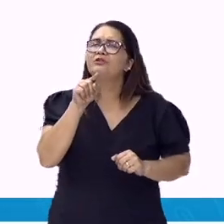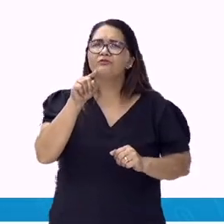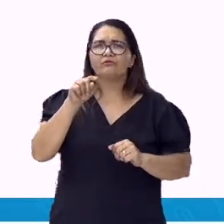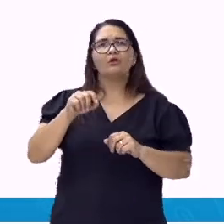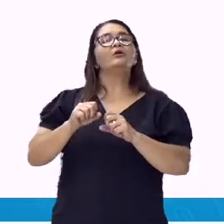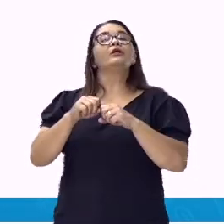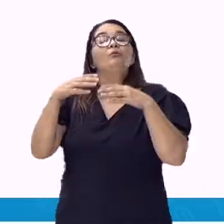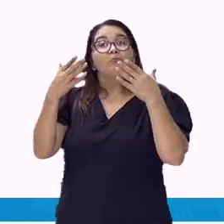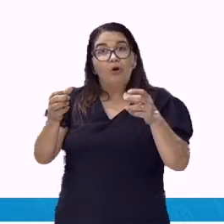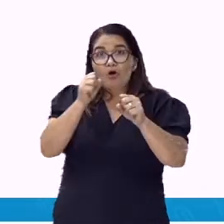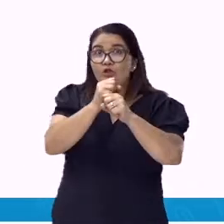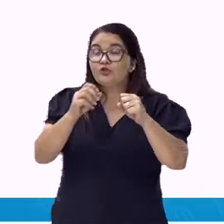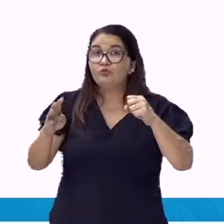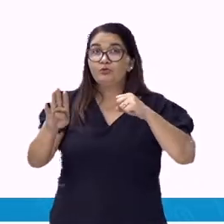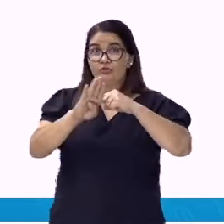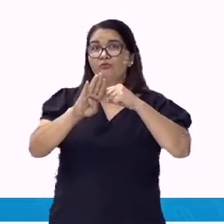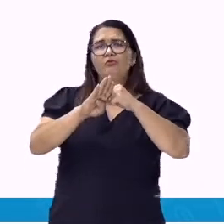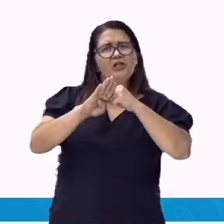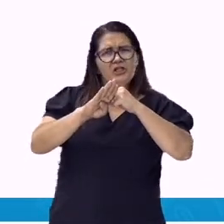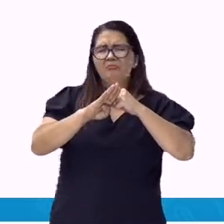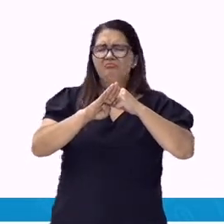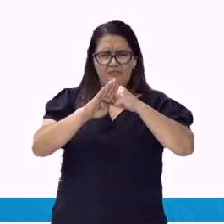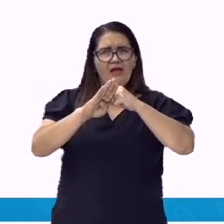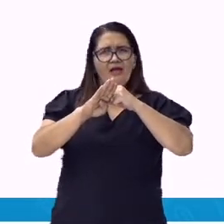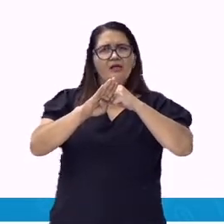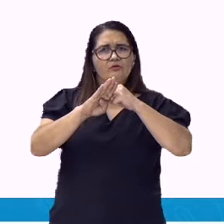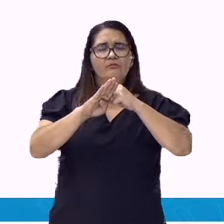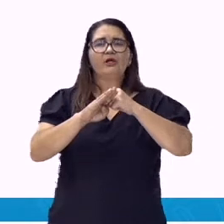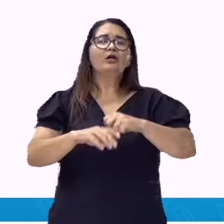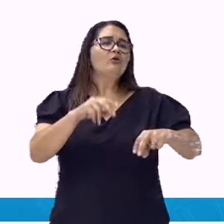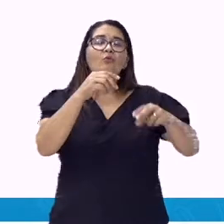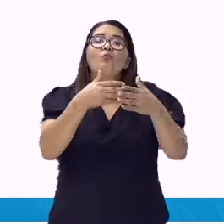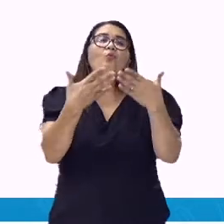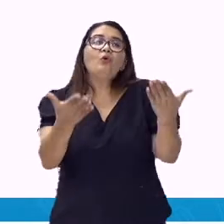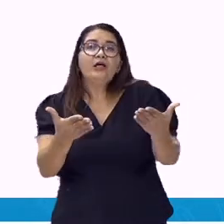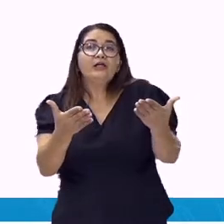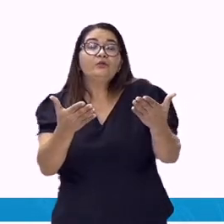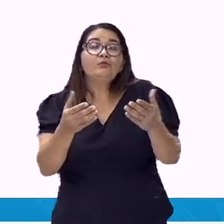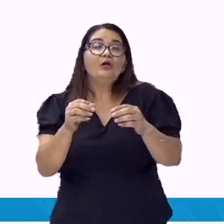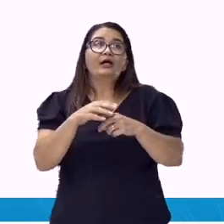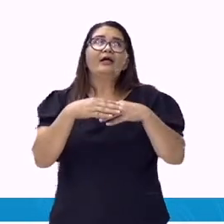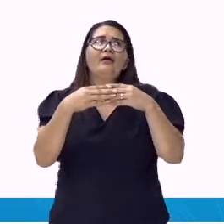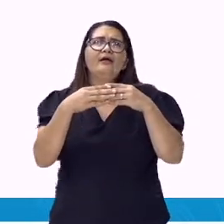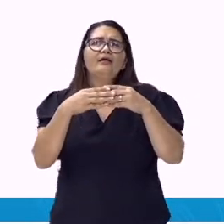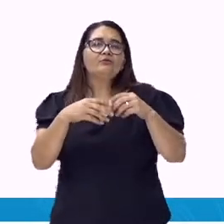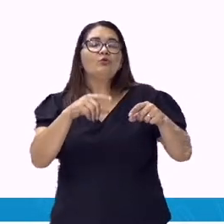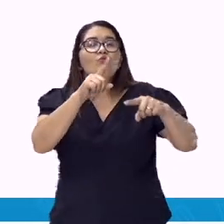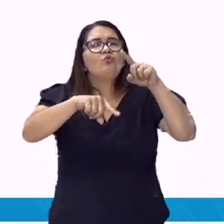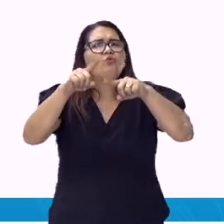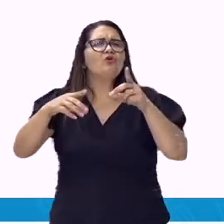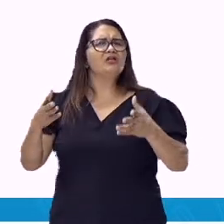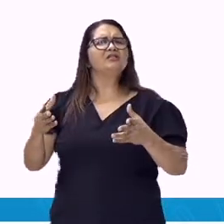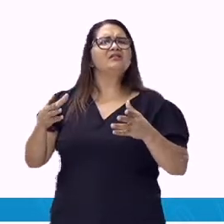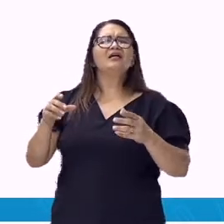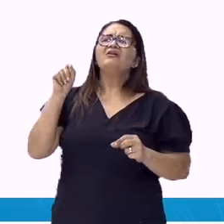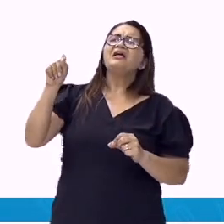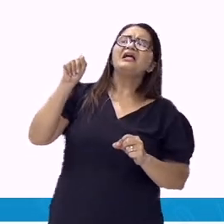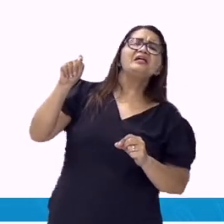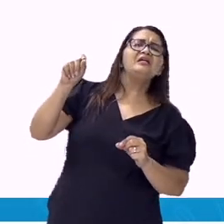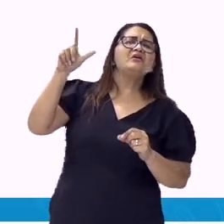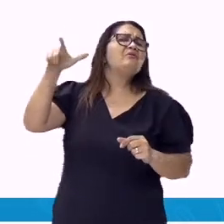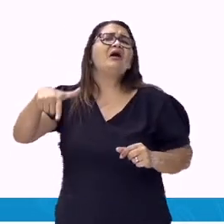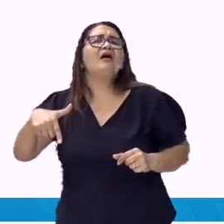tem o sentido de que coisa. Vejamos os exemplos. Que foi aquilo? O teria acontecido?